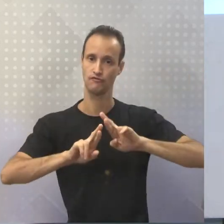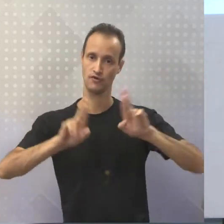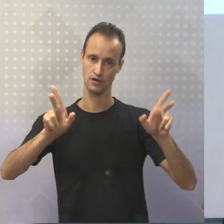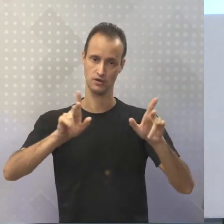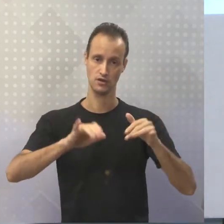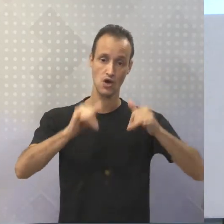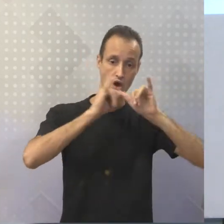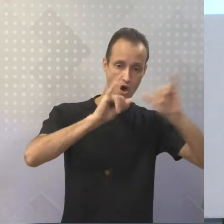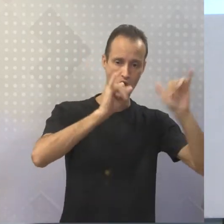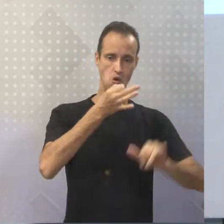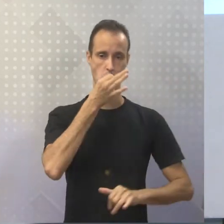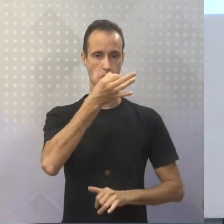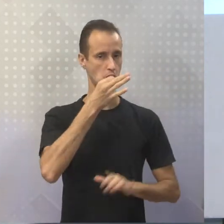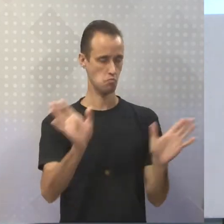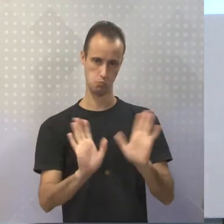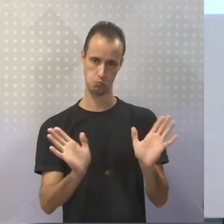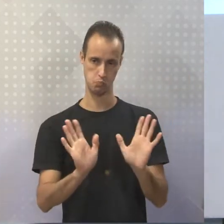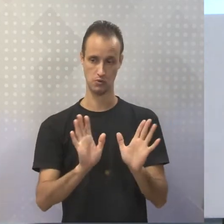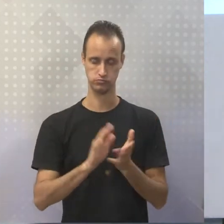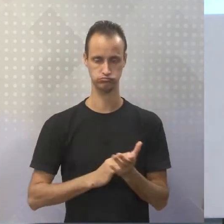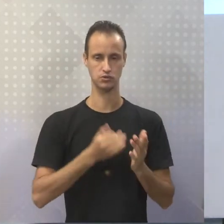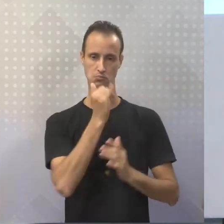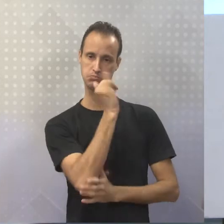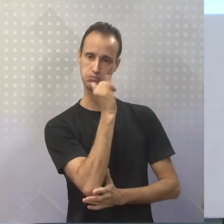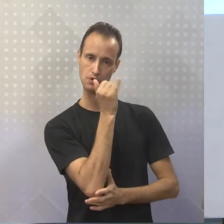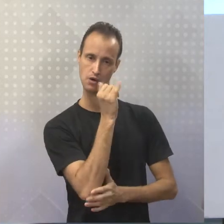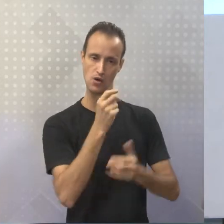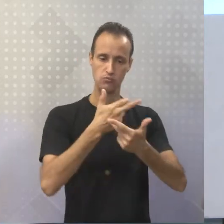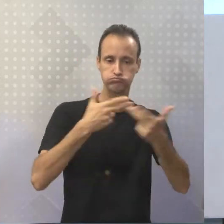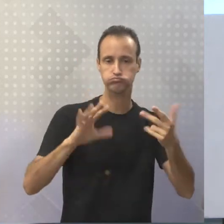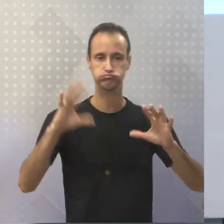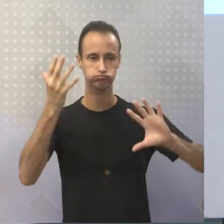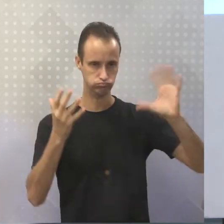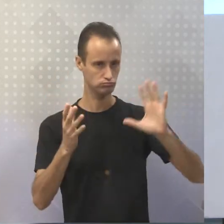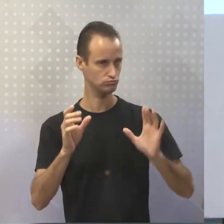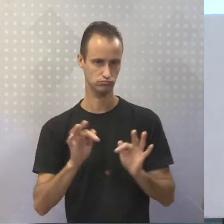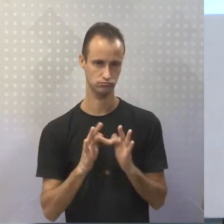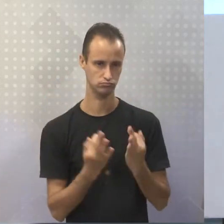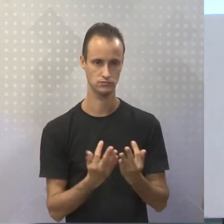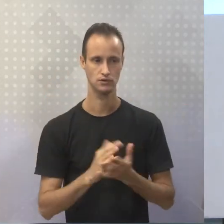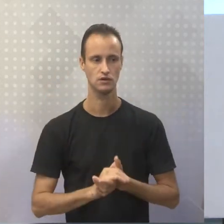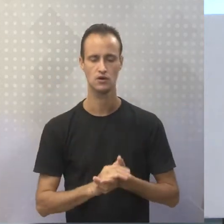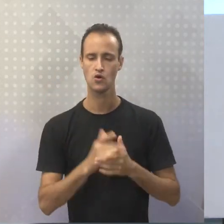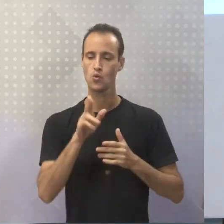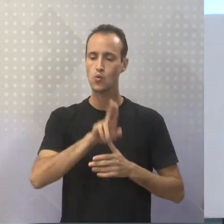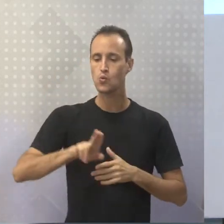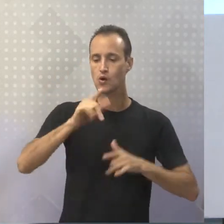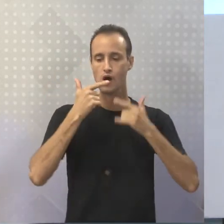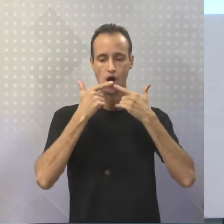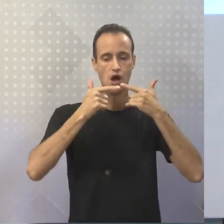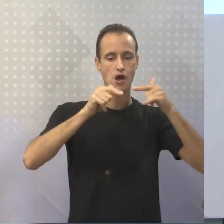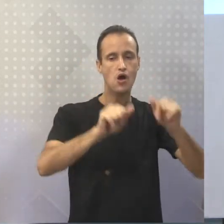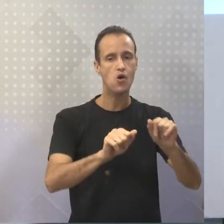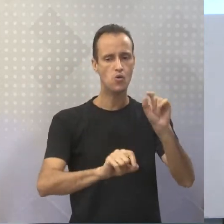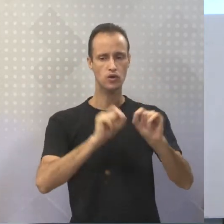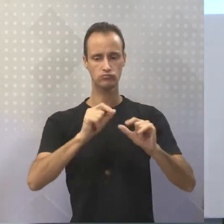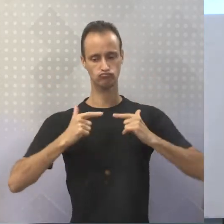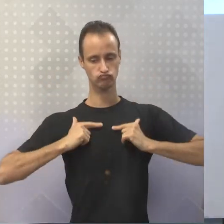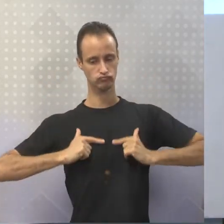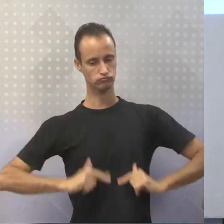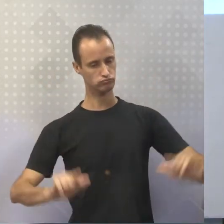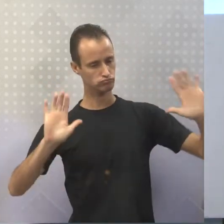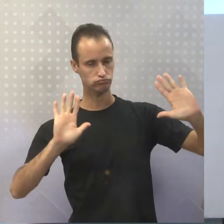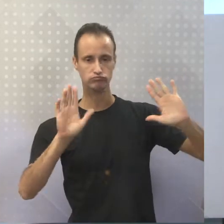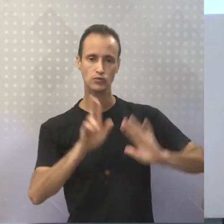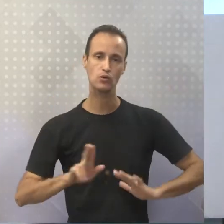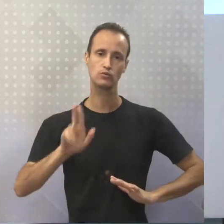expressa a opinião. Ela apenas relata o fato. Então, ela vai usar uma linguagem muito mais neutra nesse